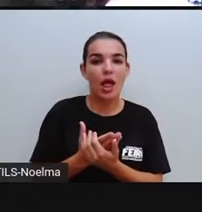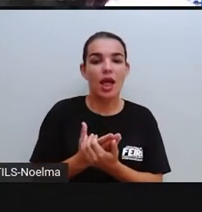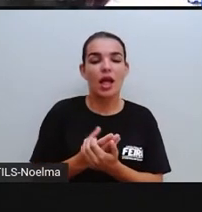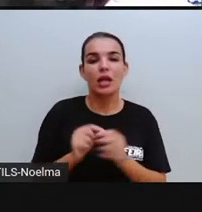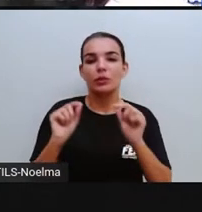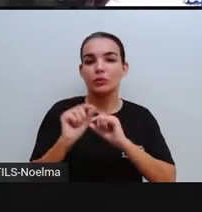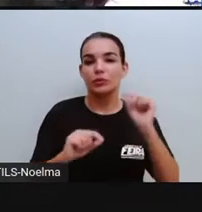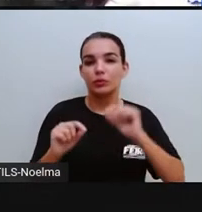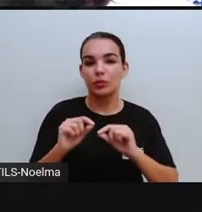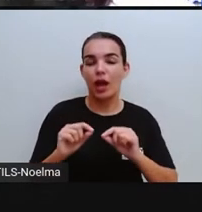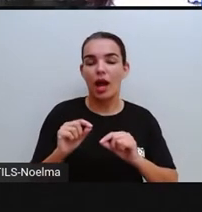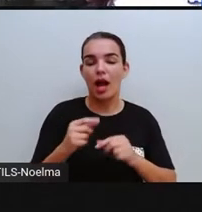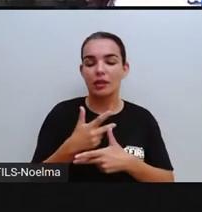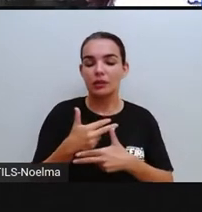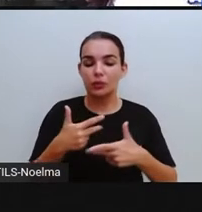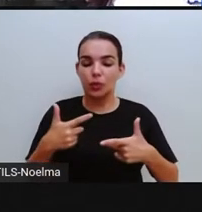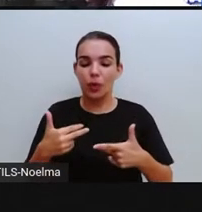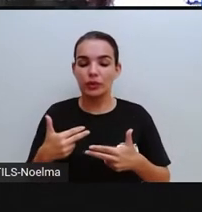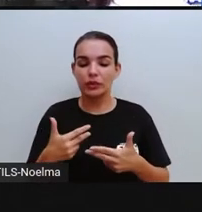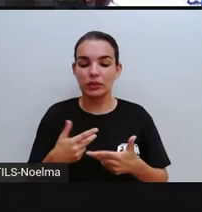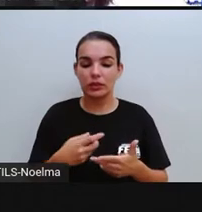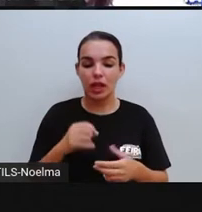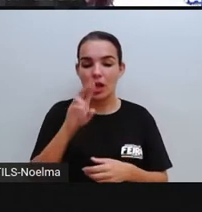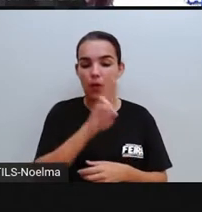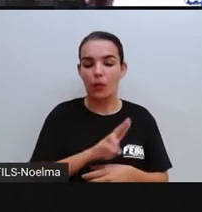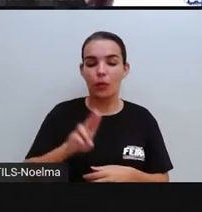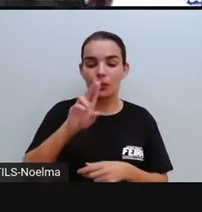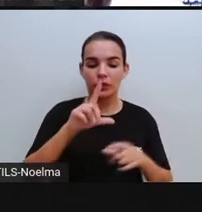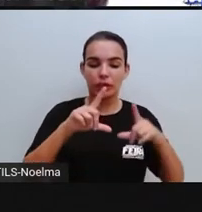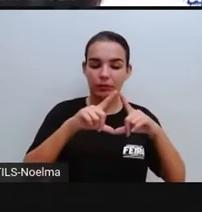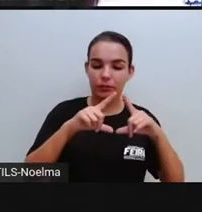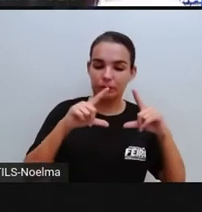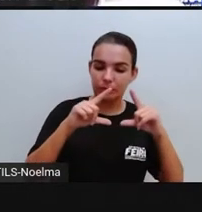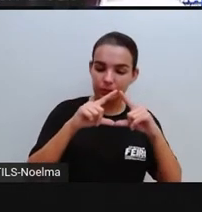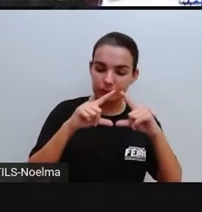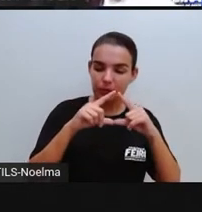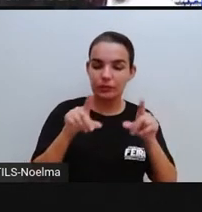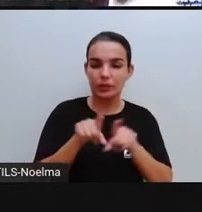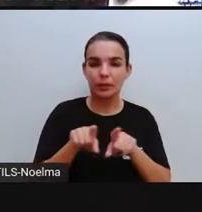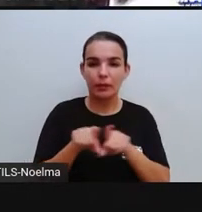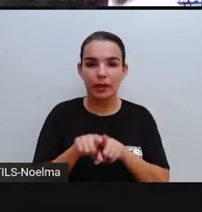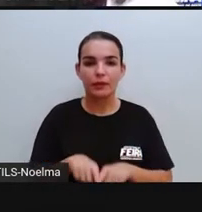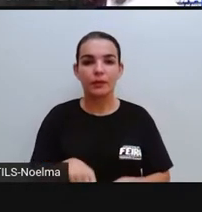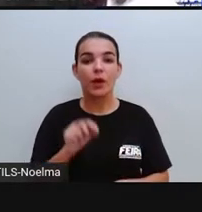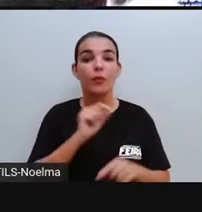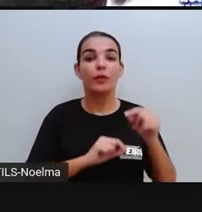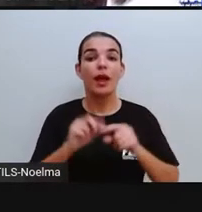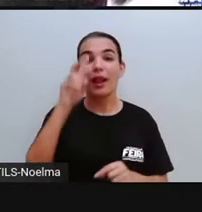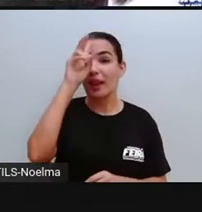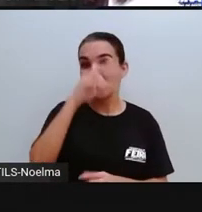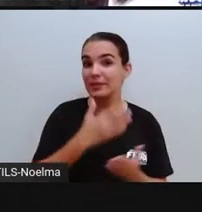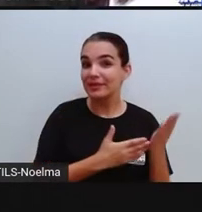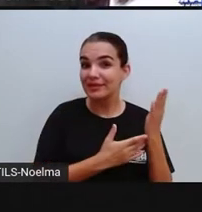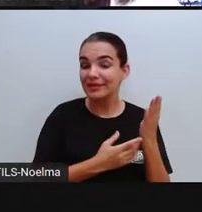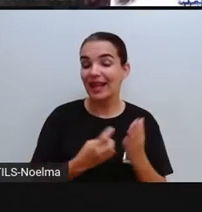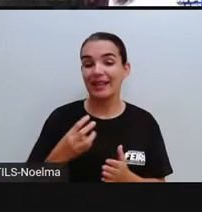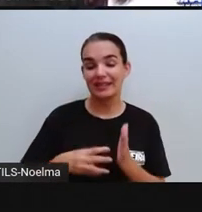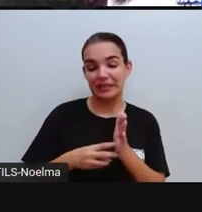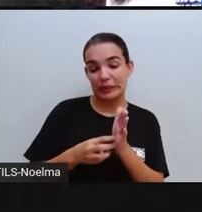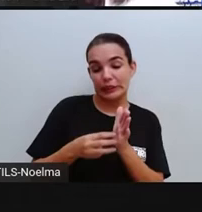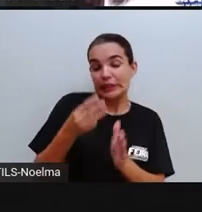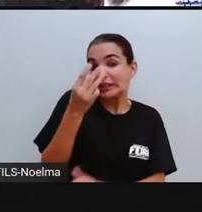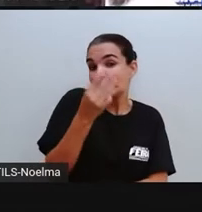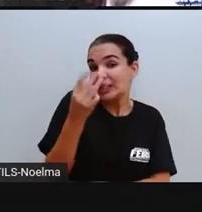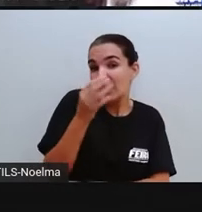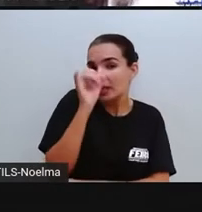as propriedades dos materiais e as figuras geométricas. Nós lemos aí a história dos três porquinhos.